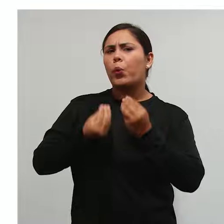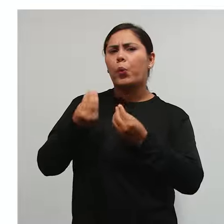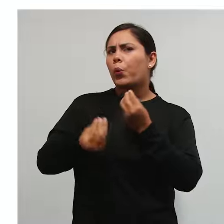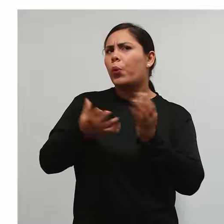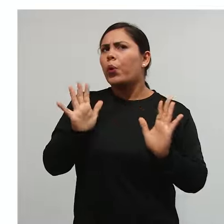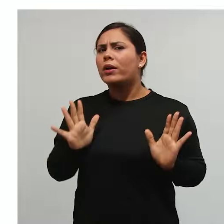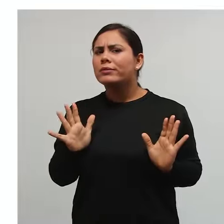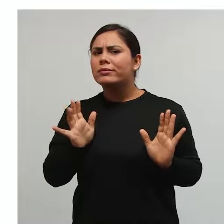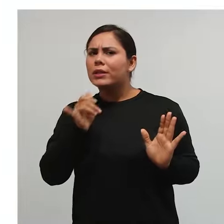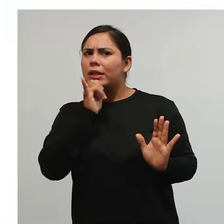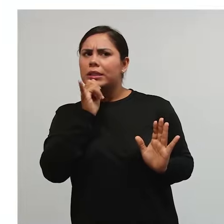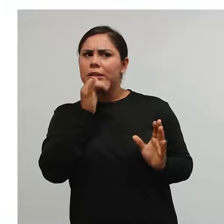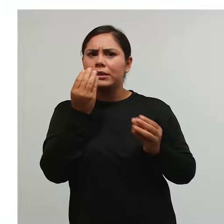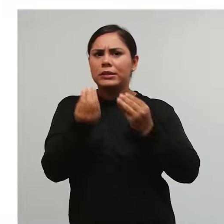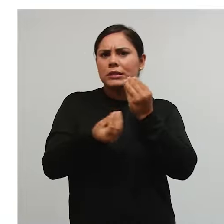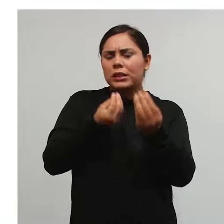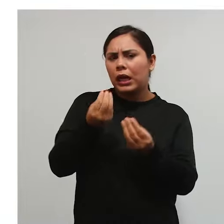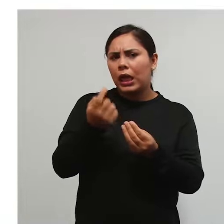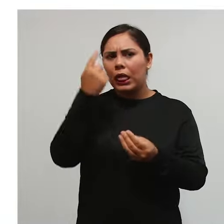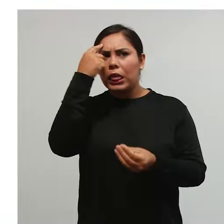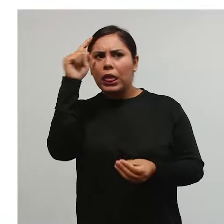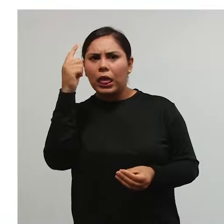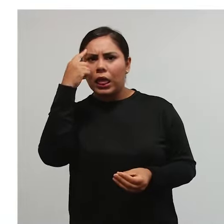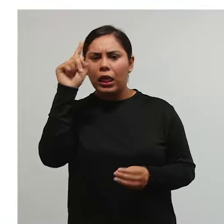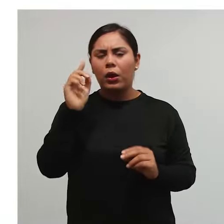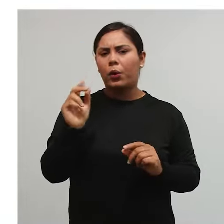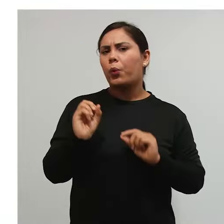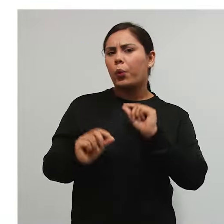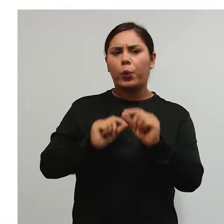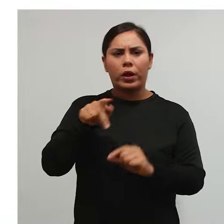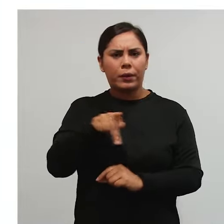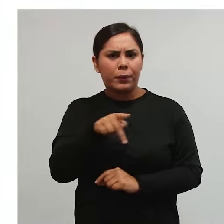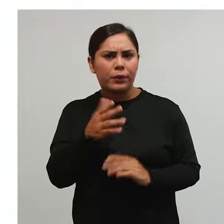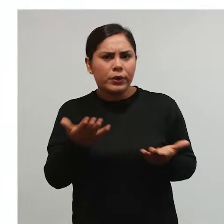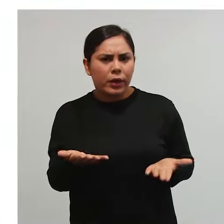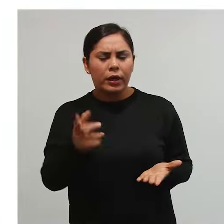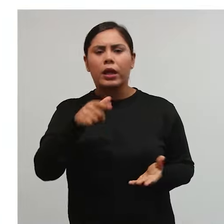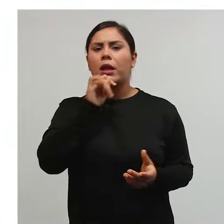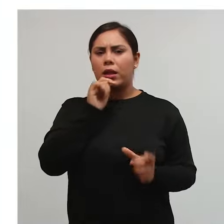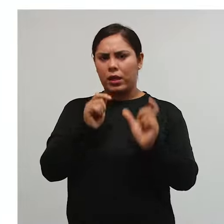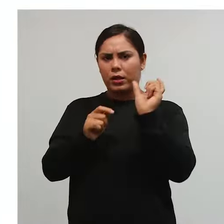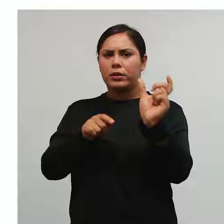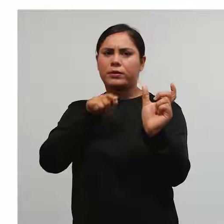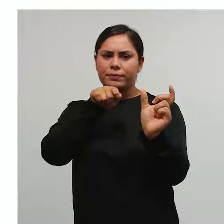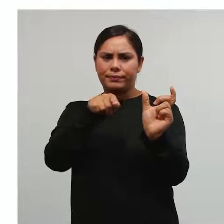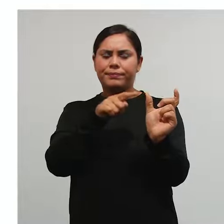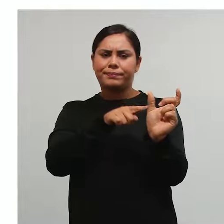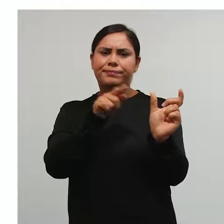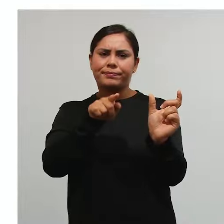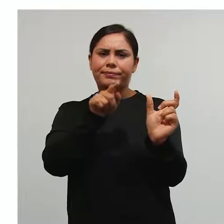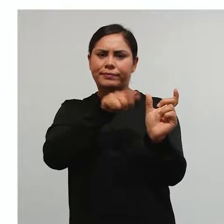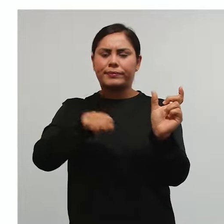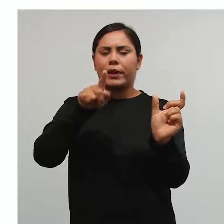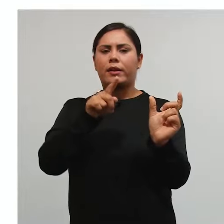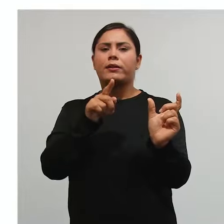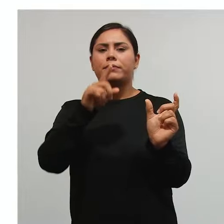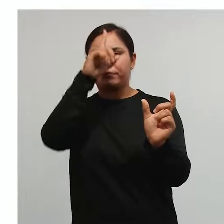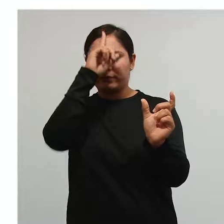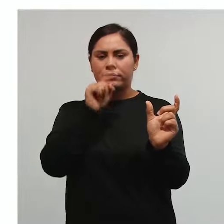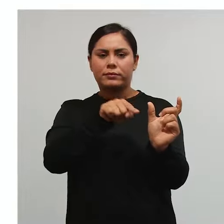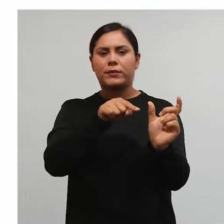é a hipótese de incidência, professora? Eu peguei aqui a doutrina do Sabá, que eu gosto bastante dele,